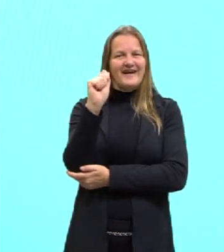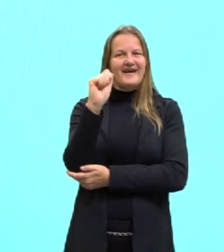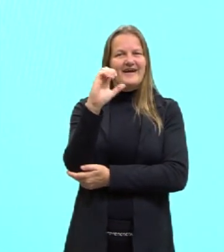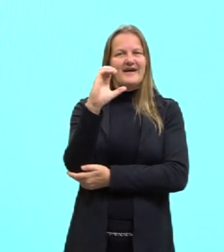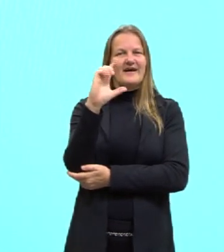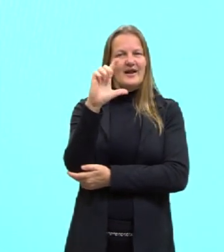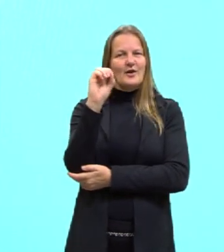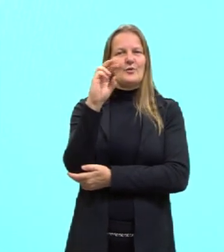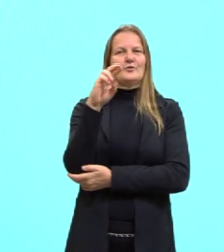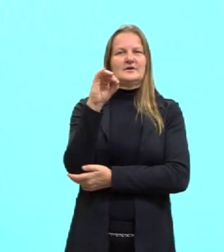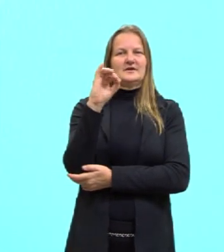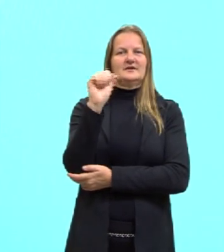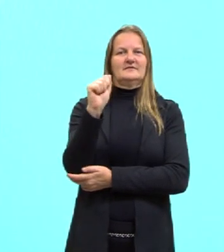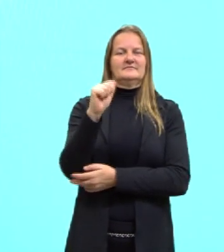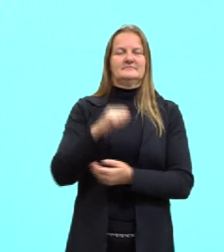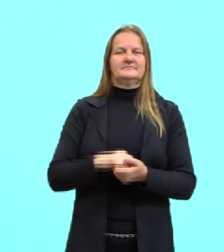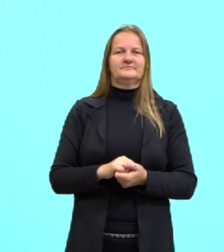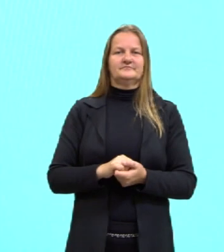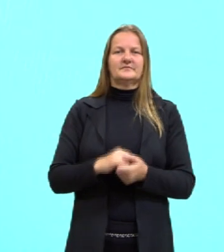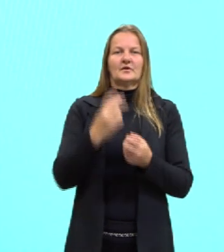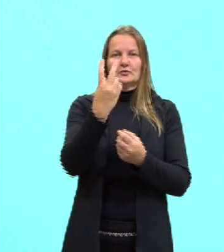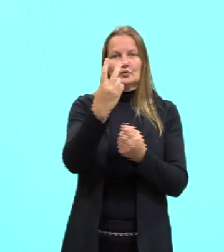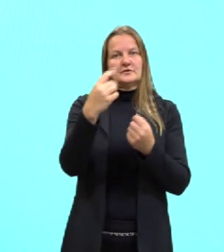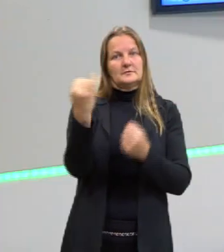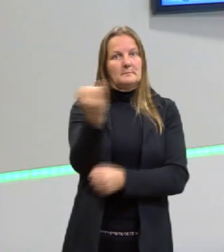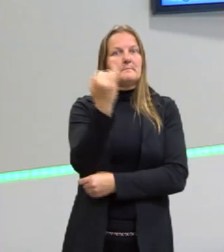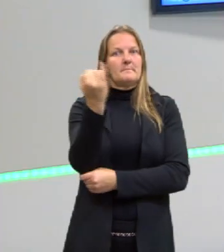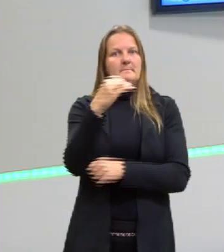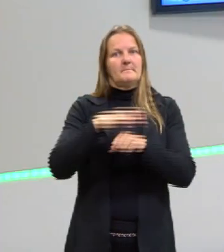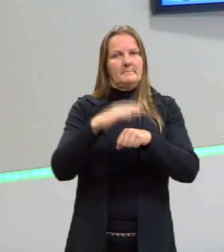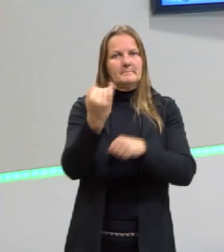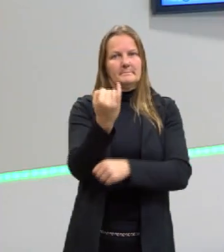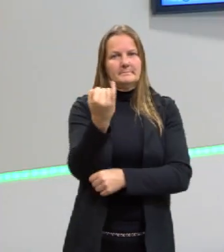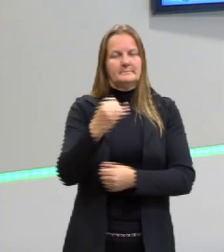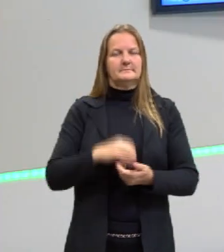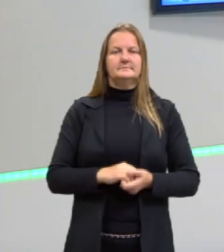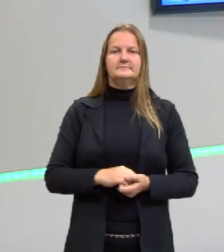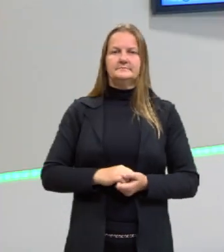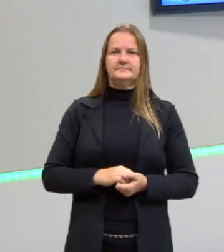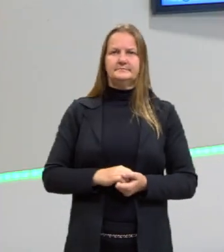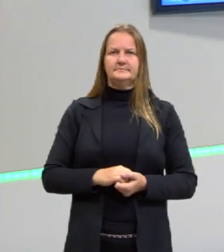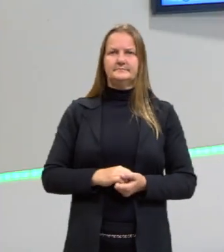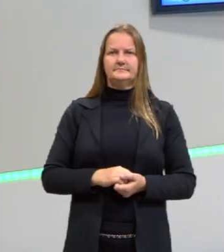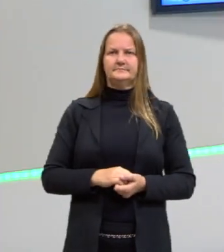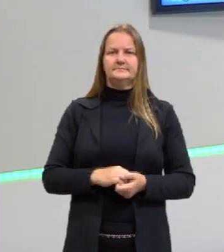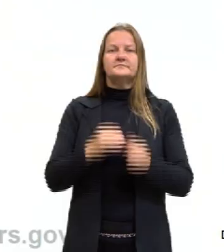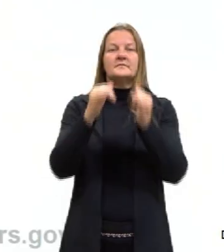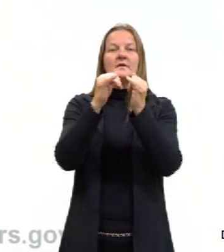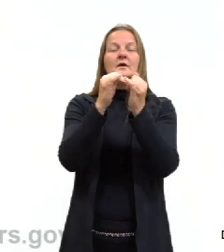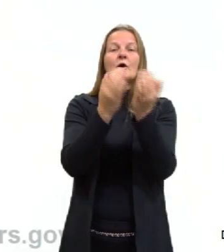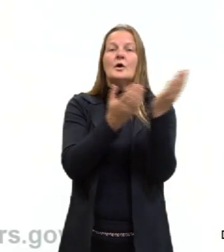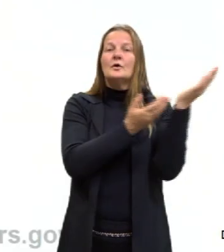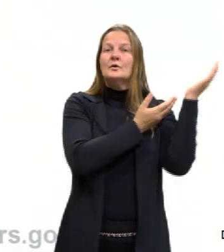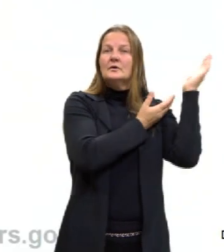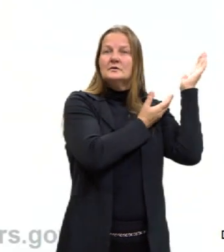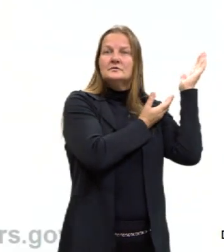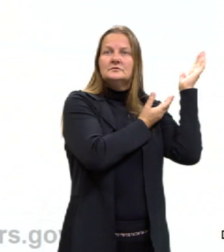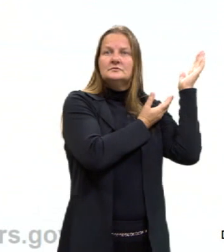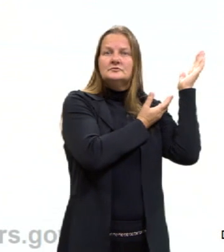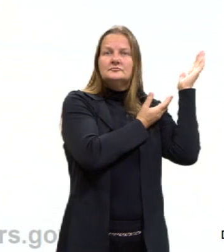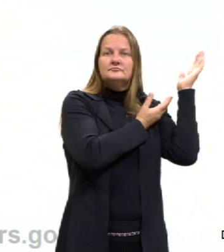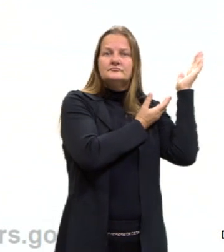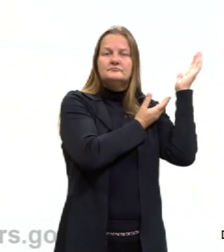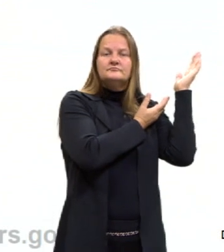São essas duas, então, as principais que a gente acaba vendo por aí. Bom, energia mecânica. A energia